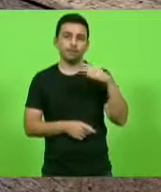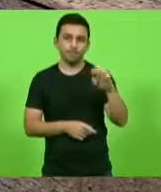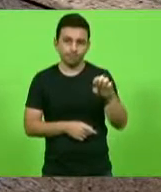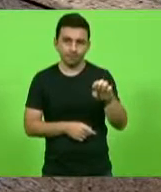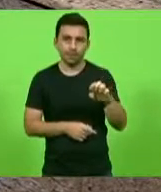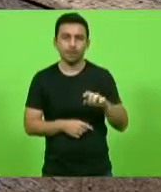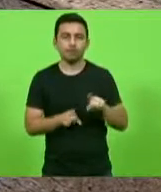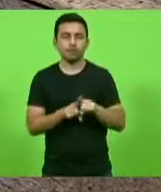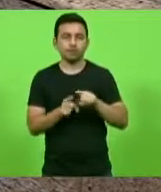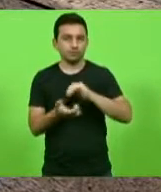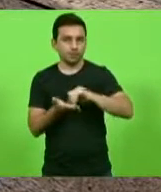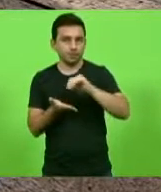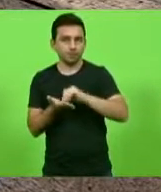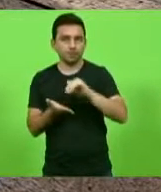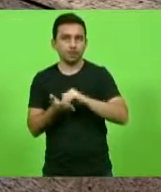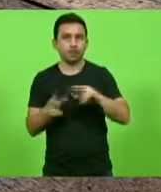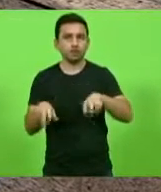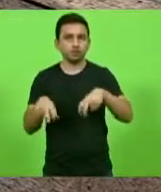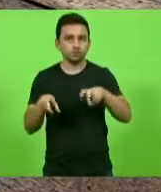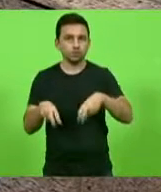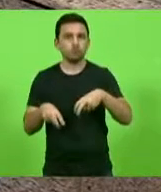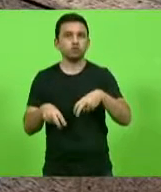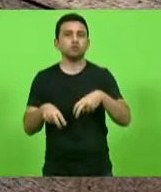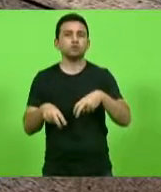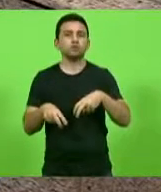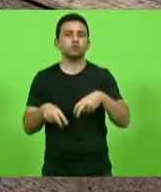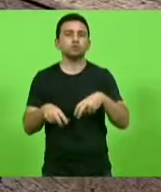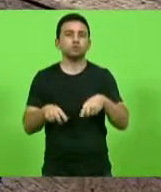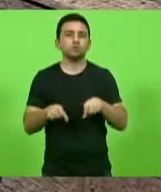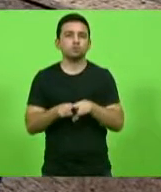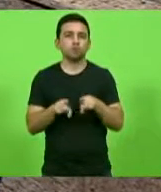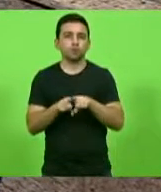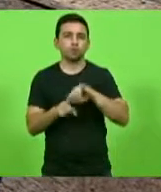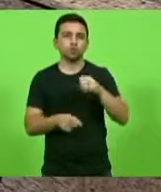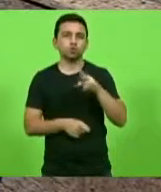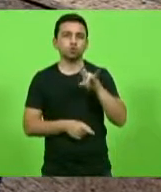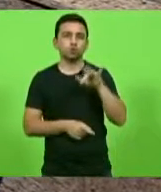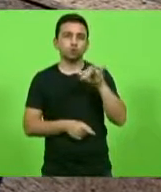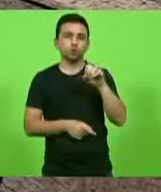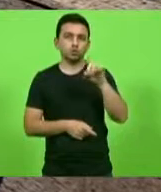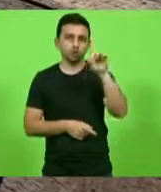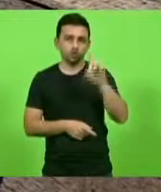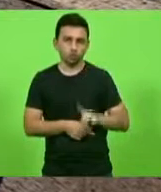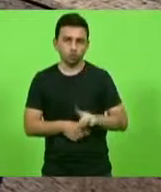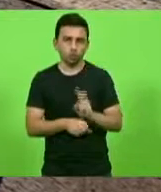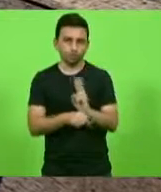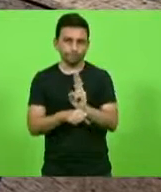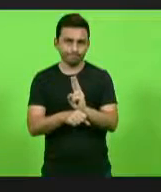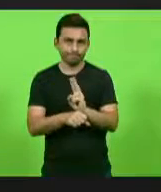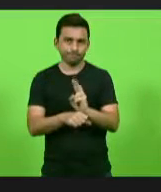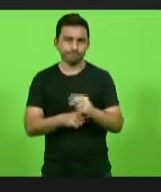e o secretário de Agricultura, Gerson Barbosa, e o Júnior Souza, diretor de Fiscalização.